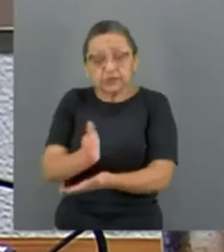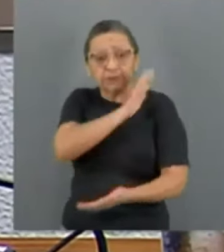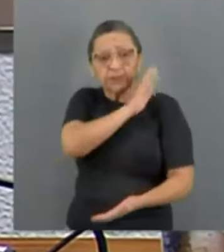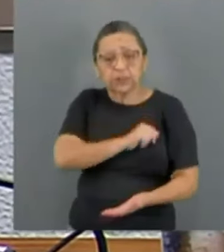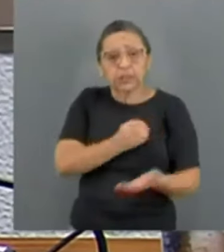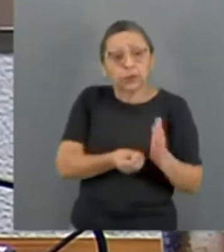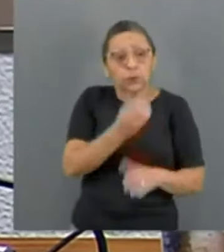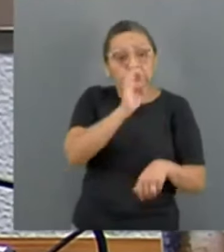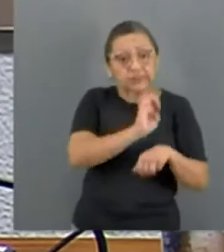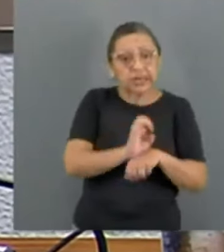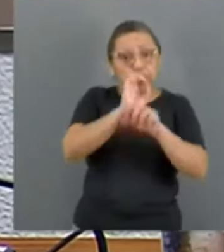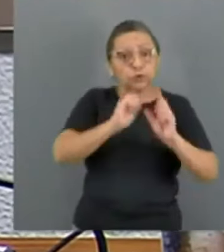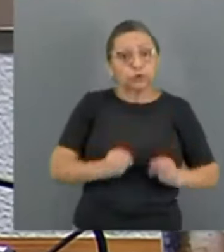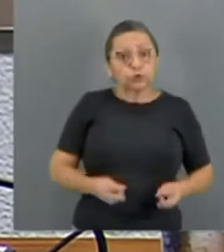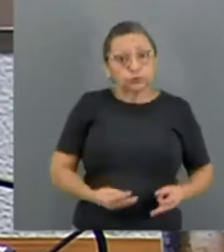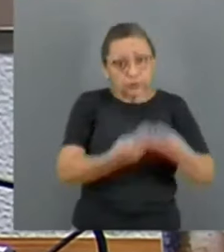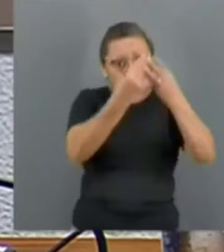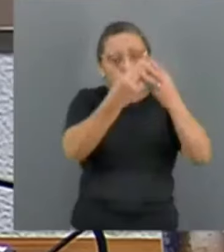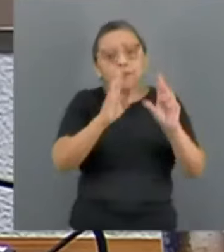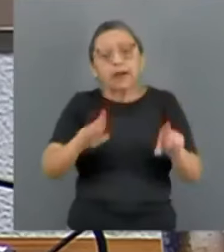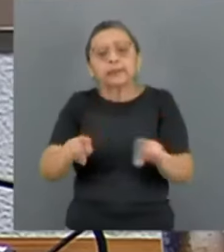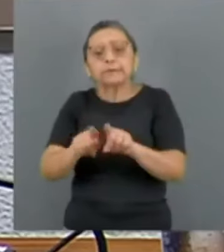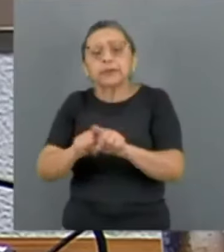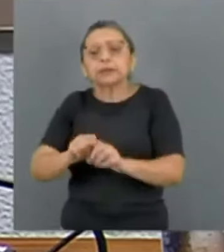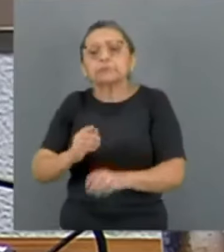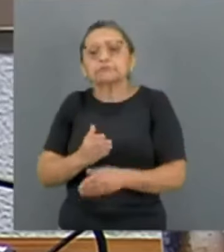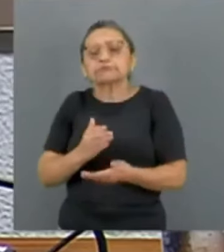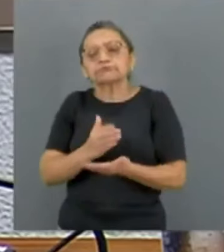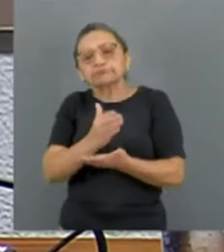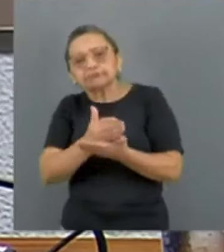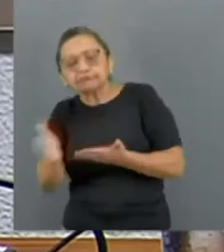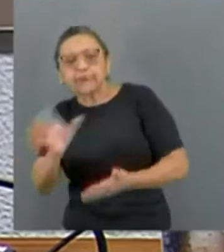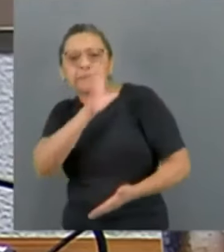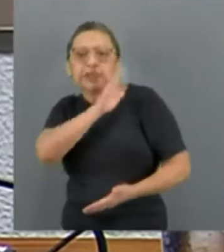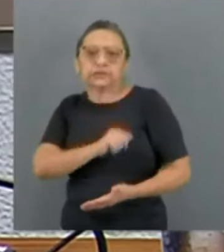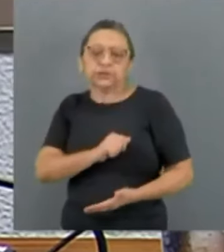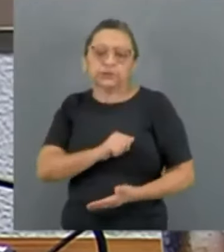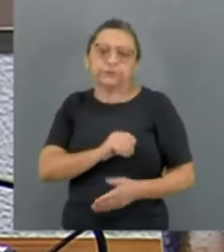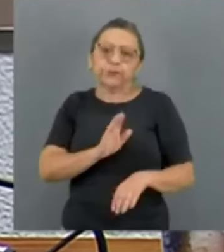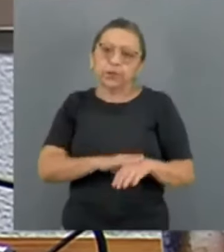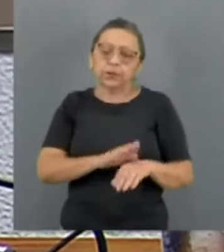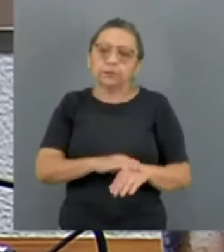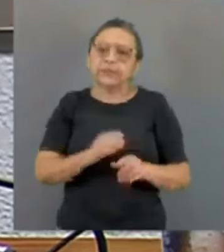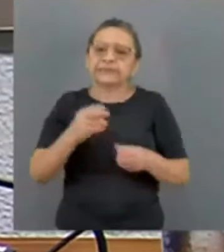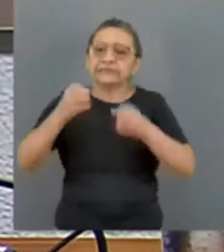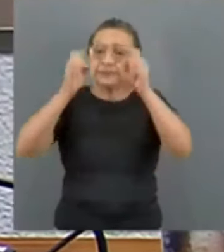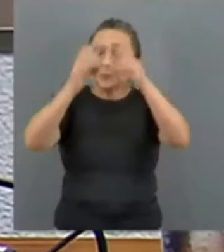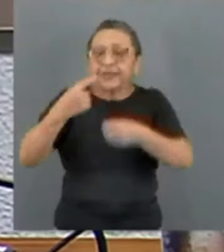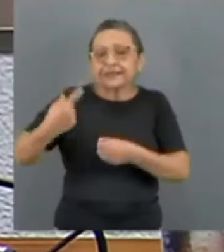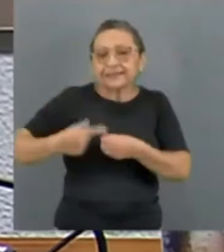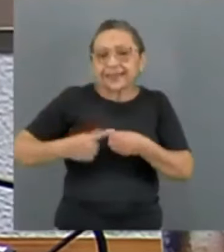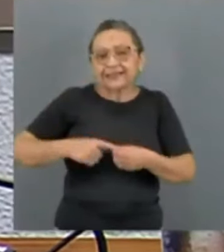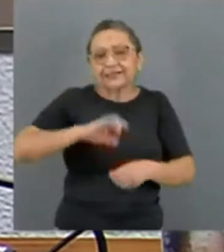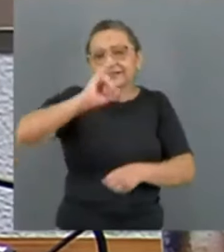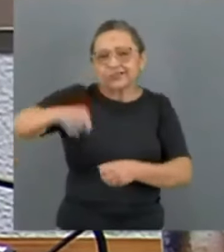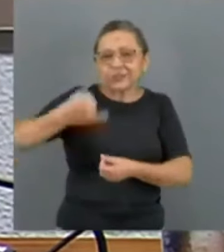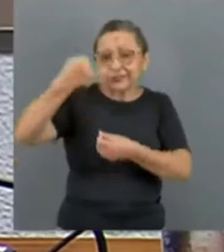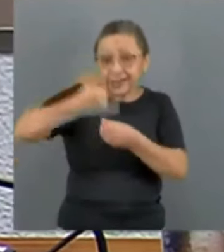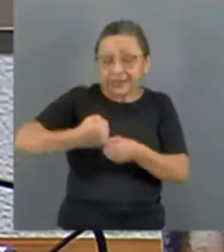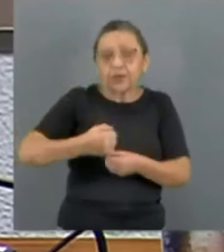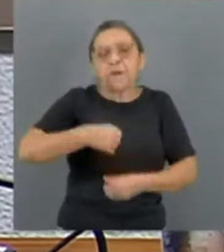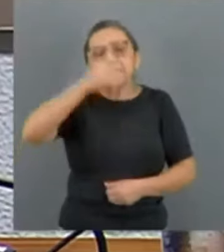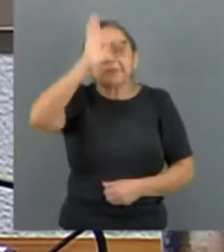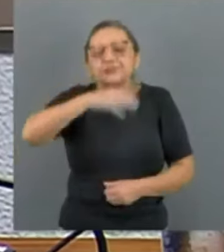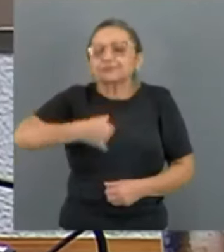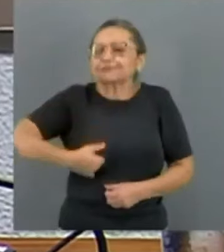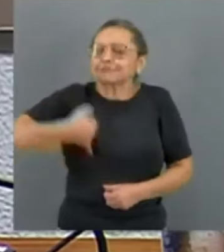judeu, mas também de um Estado palestino, além de um Estado especial para a cidade de Jerusalém. O Brasil se orgulha de sua